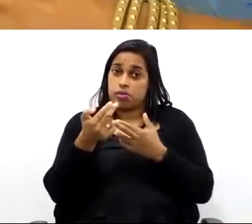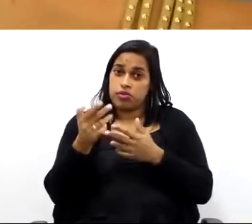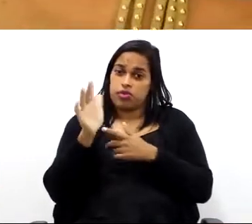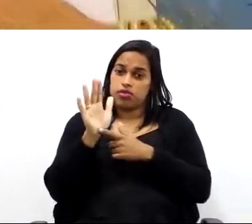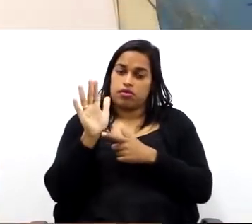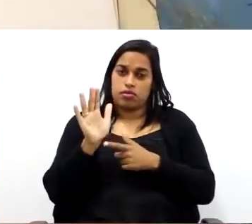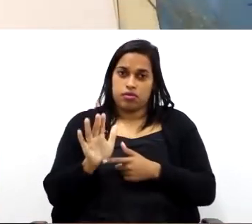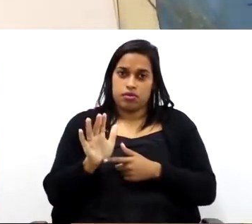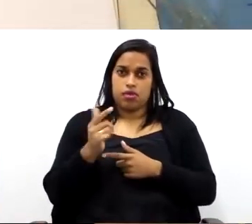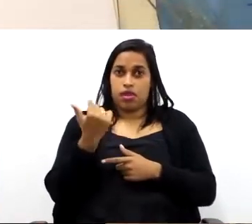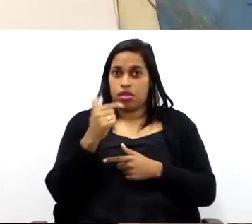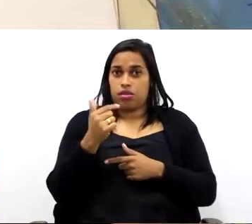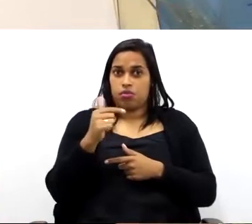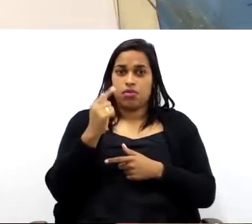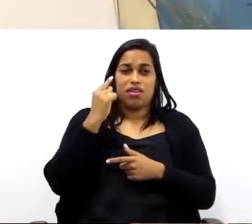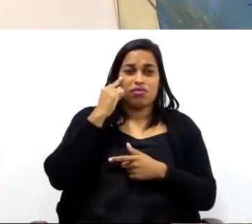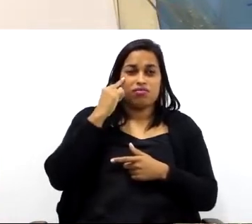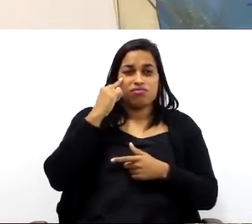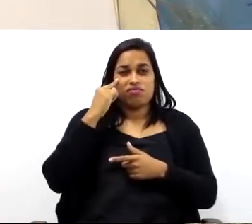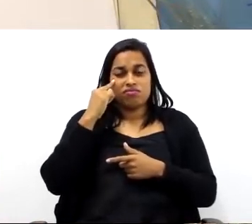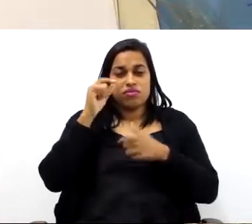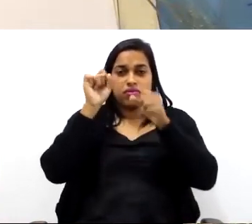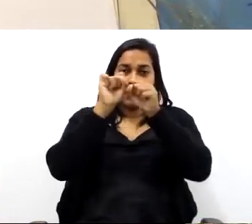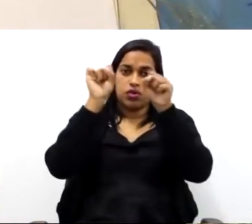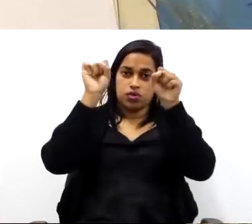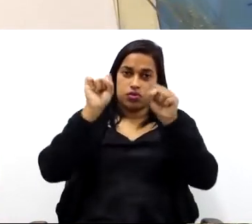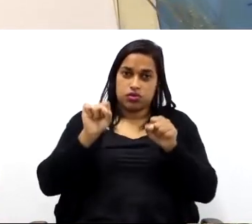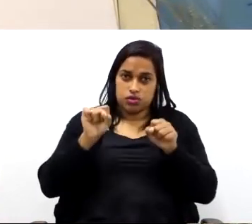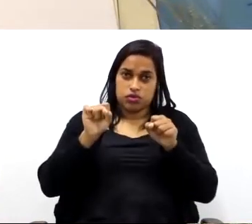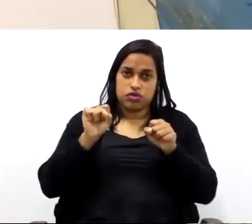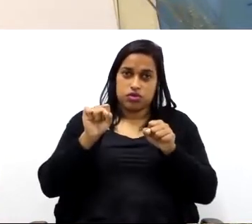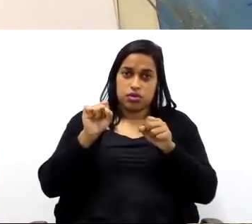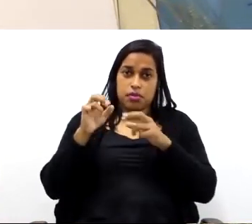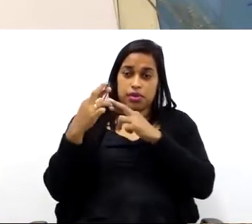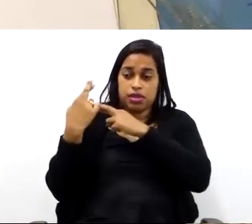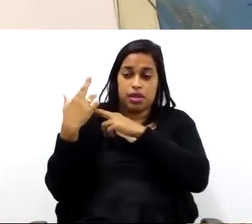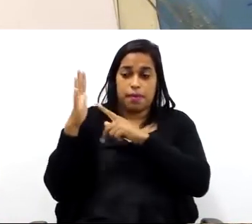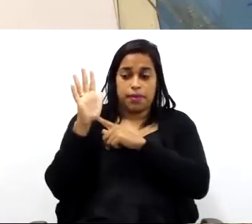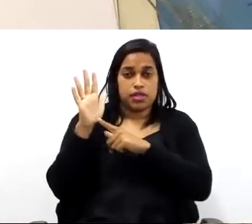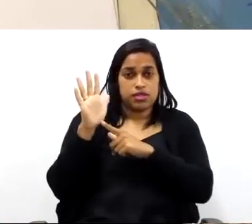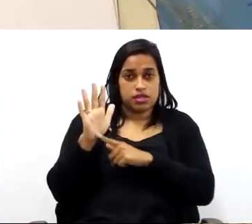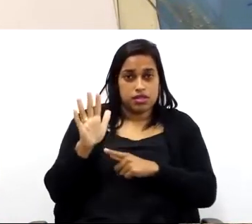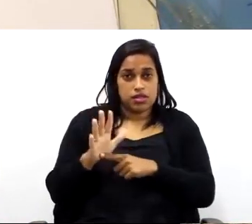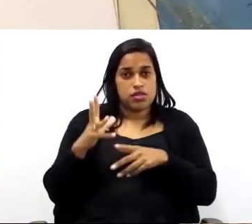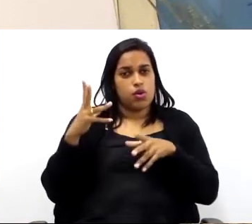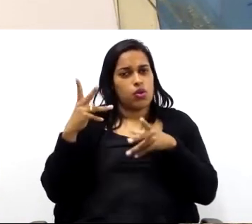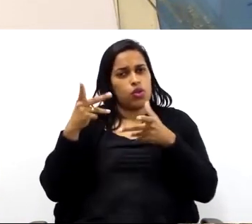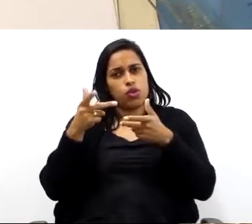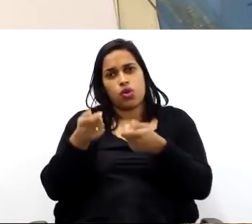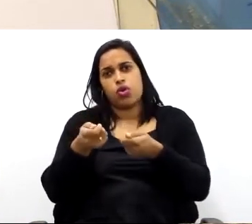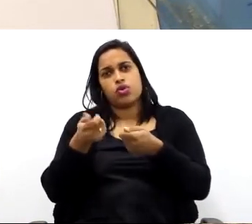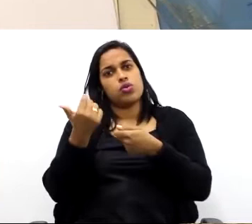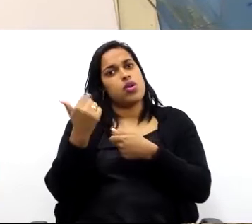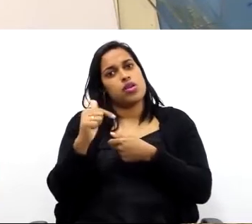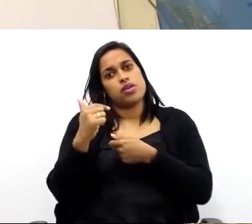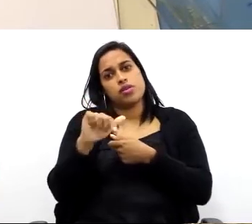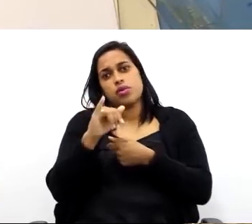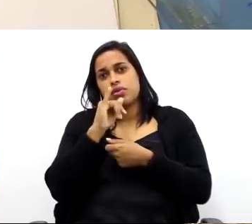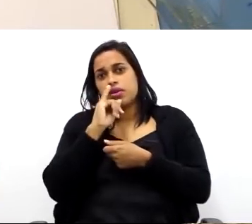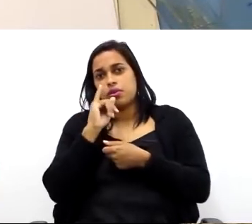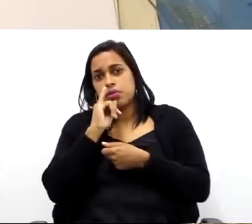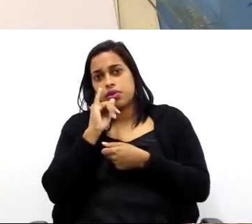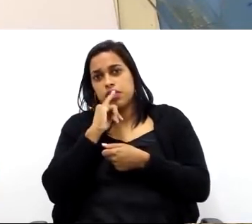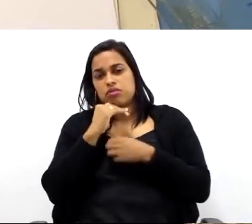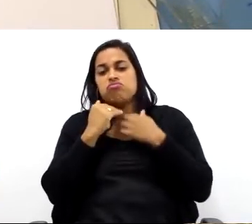forma, não existem dúvidas. Porque o sistema mongeano é um sistema de representação completo, que não deixa